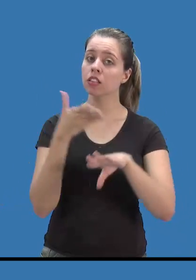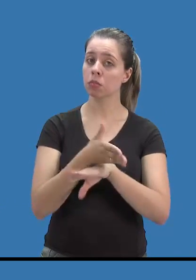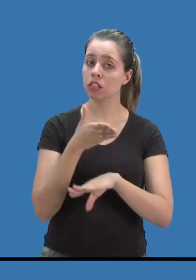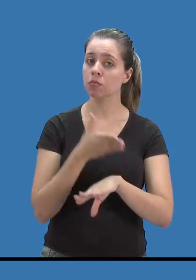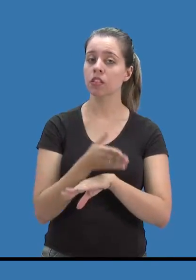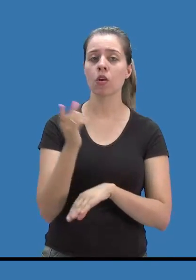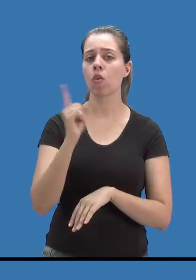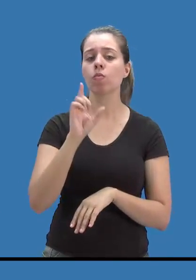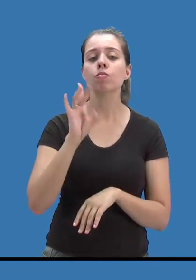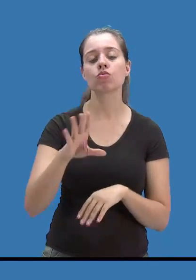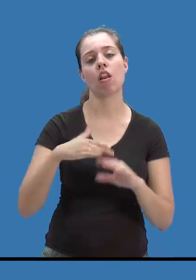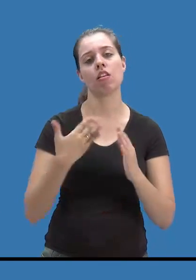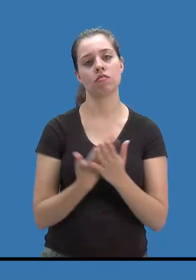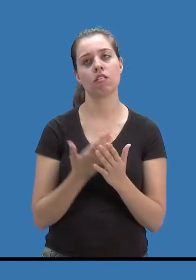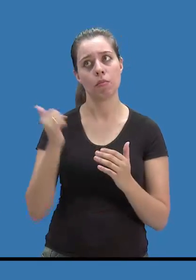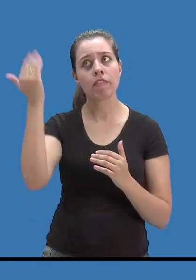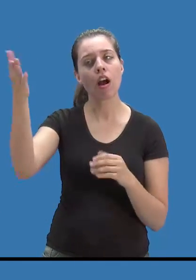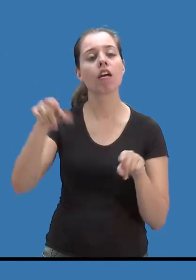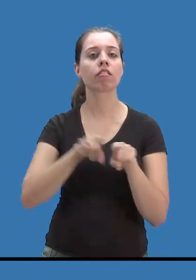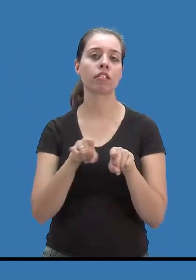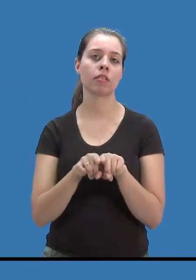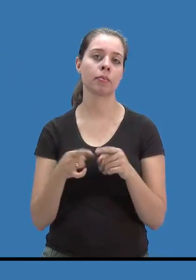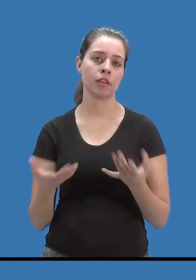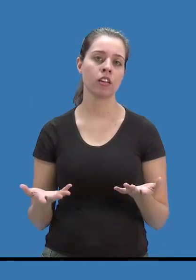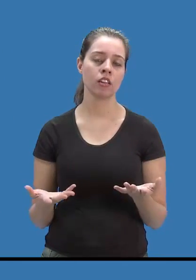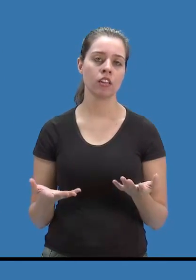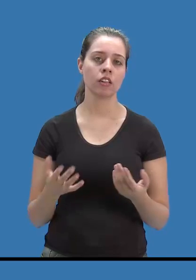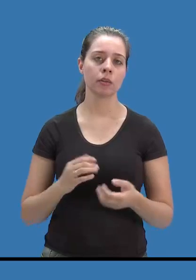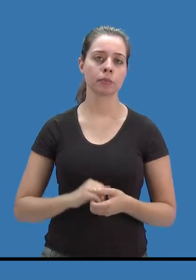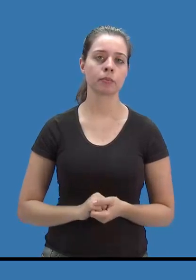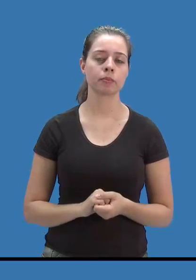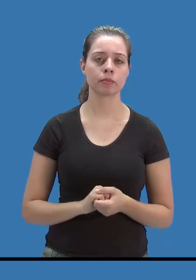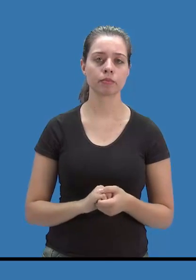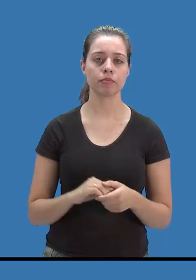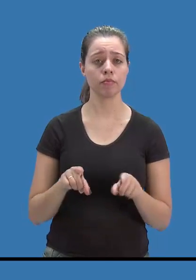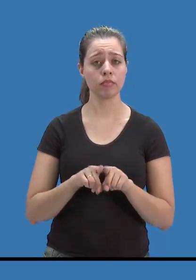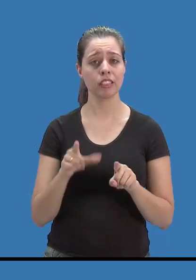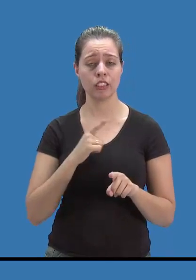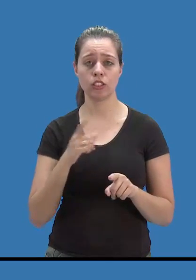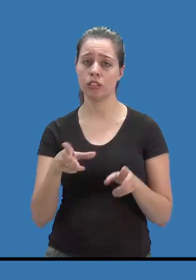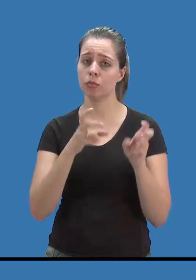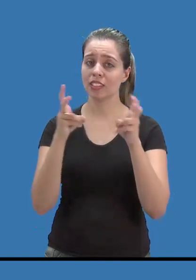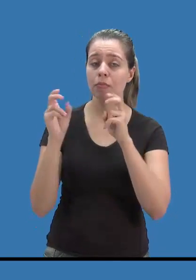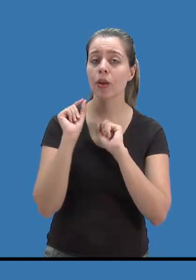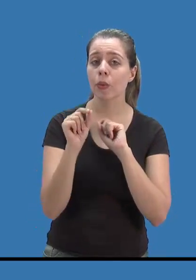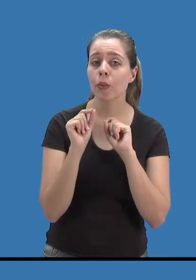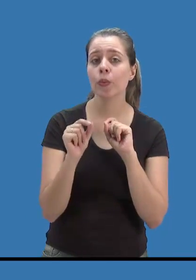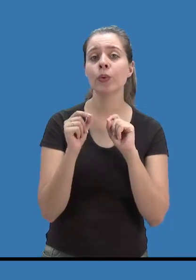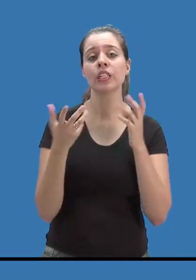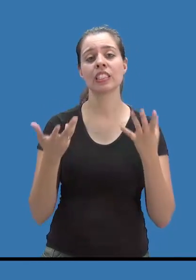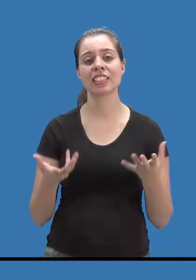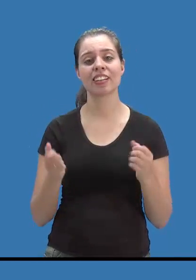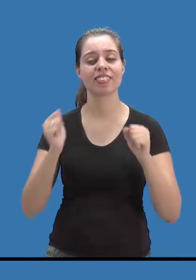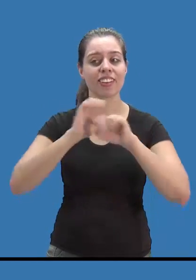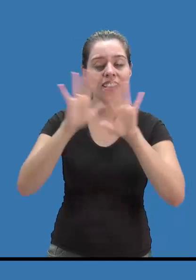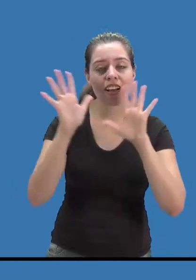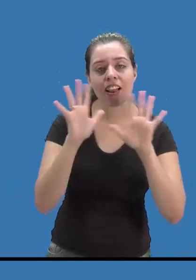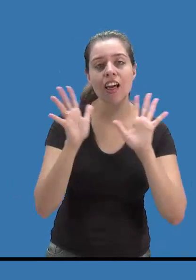participação, não somente nesse espaço escolar, mas fora dele. E a partir disso é aí que nós vamos ver sinais